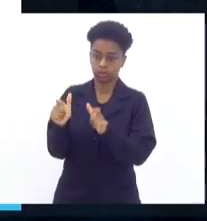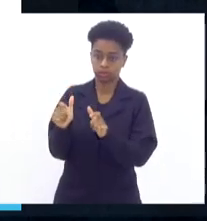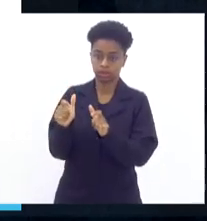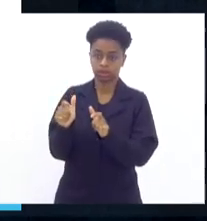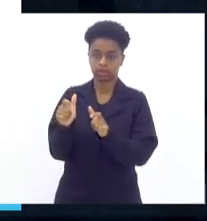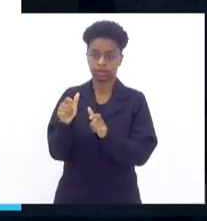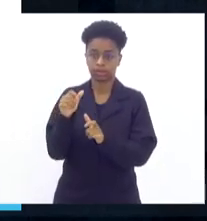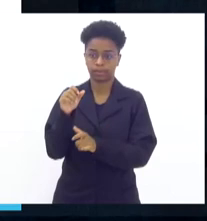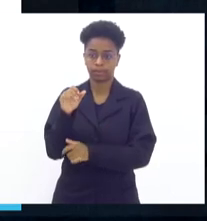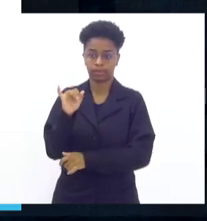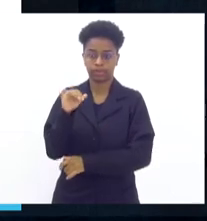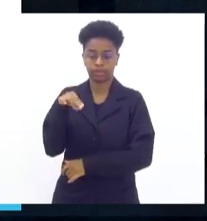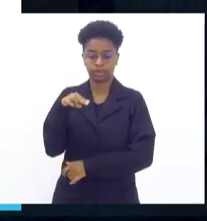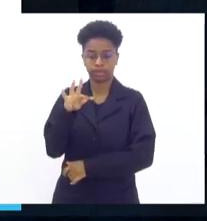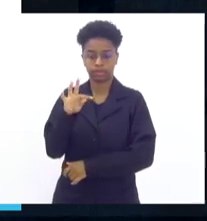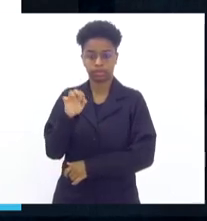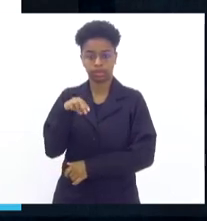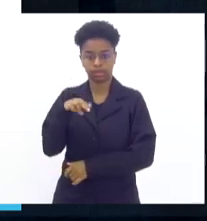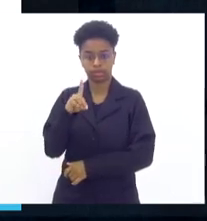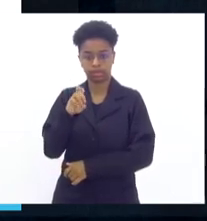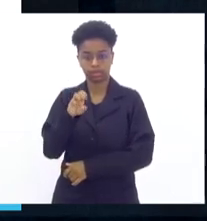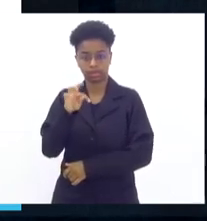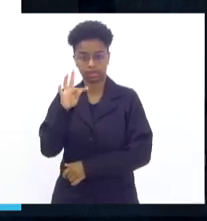o maior fluxo de policiamento na área.